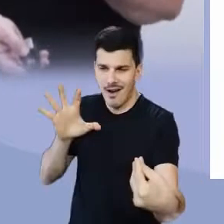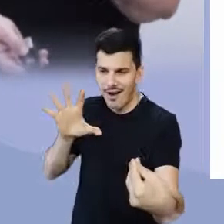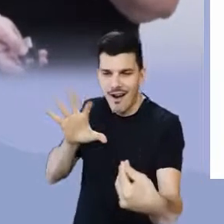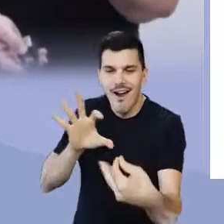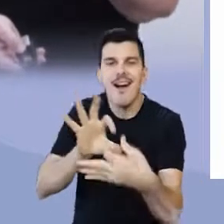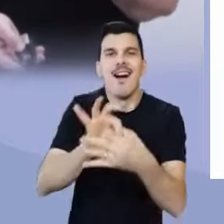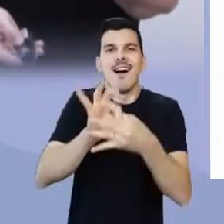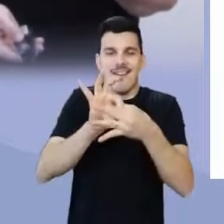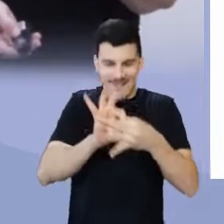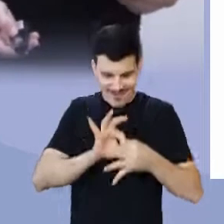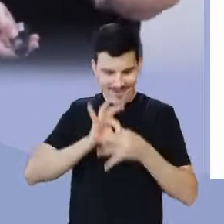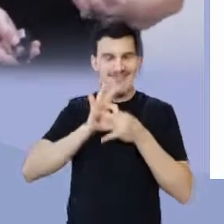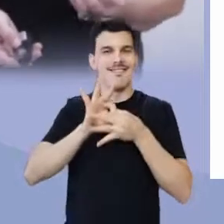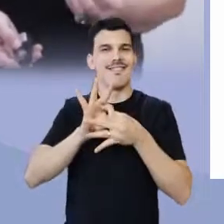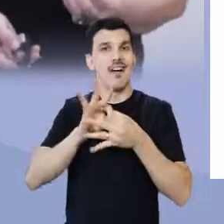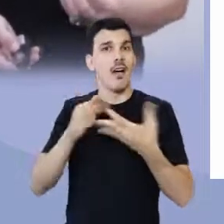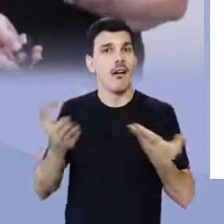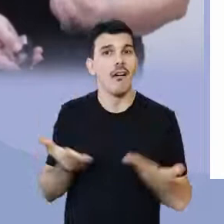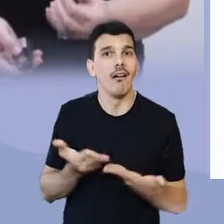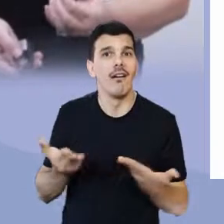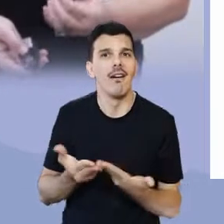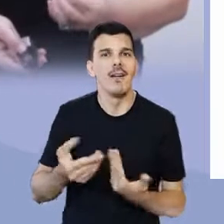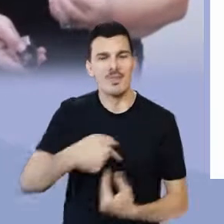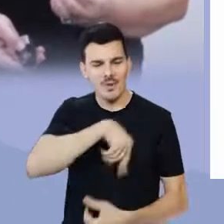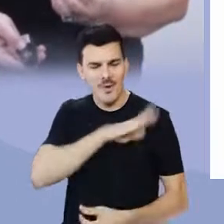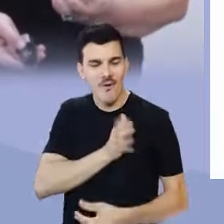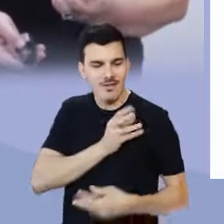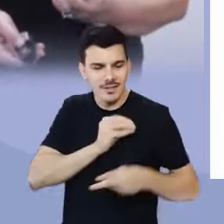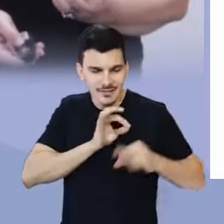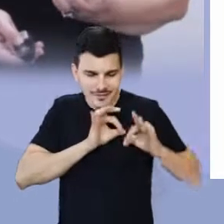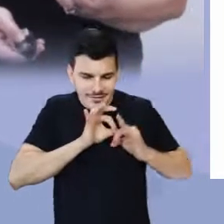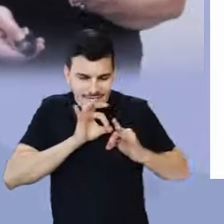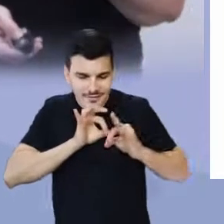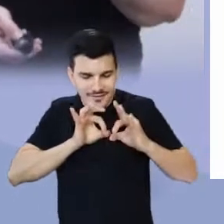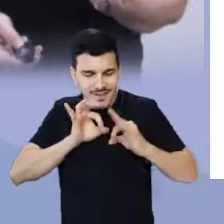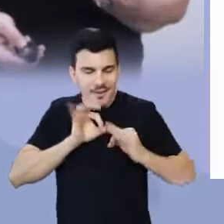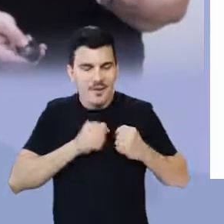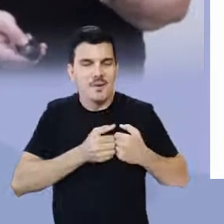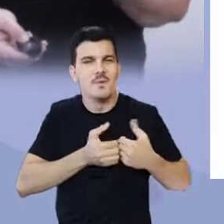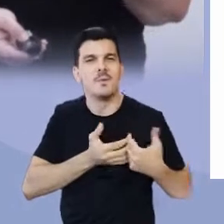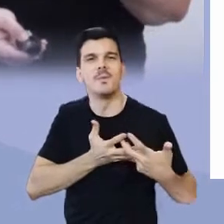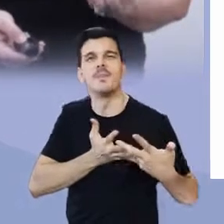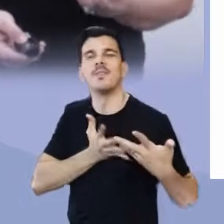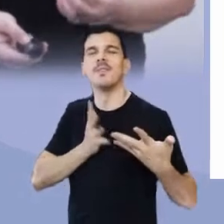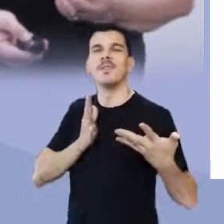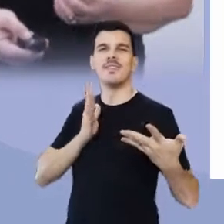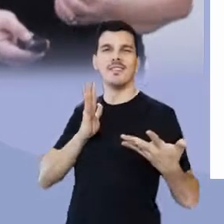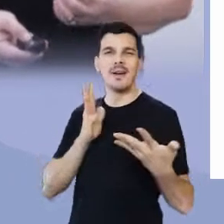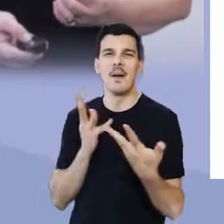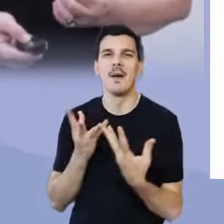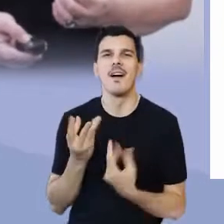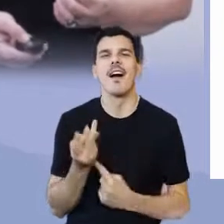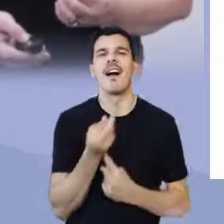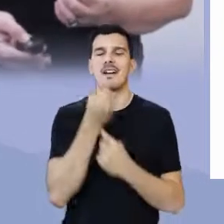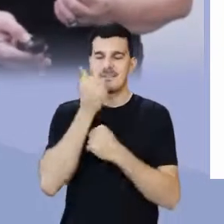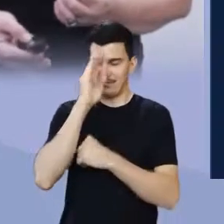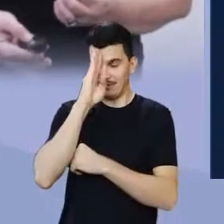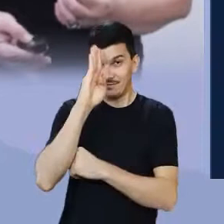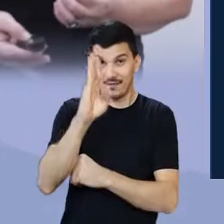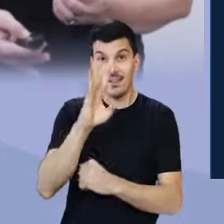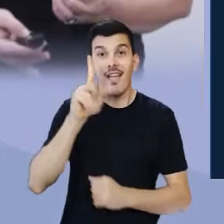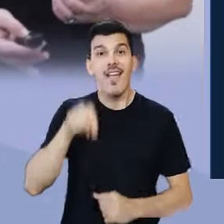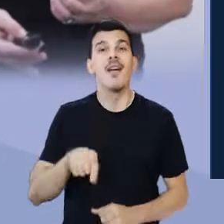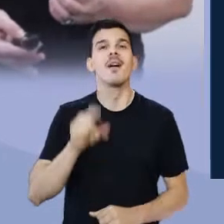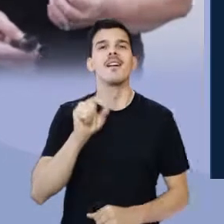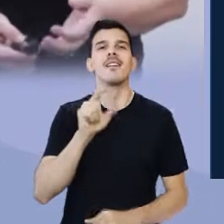trabalhando a terra do nosso coração. A maior de todas as artes é